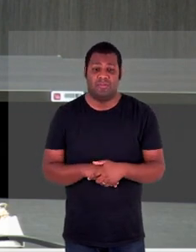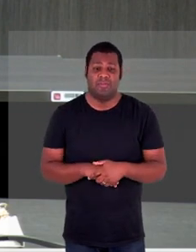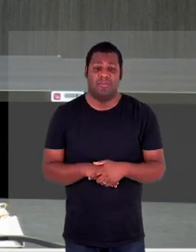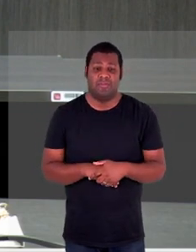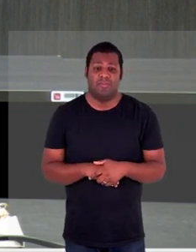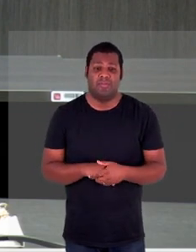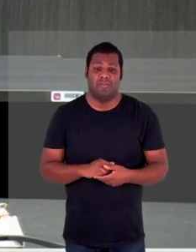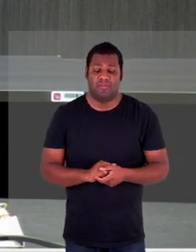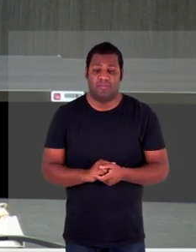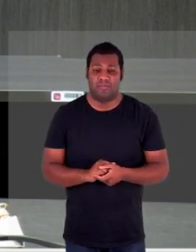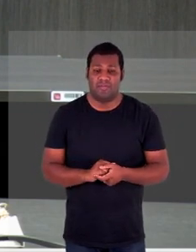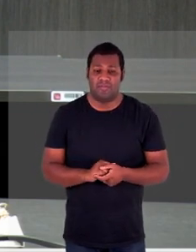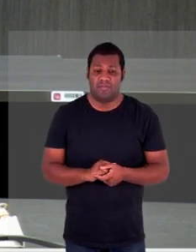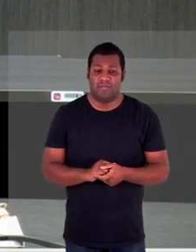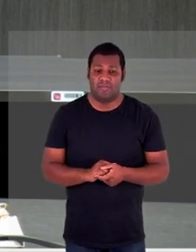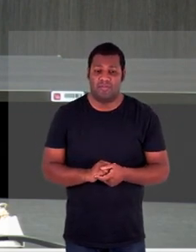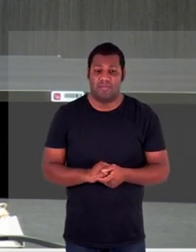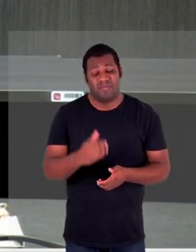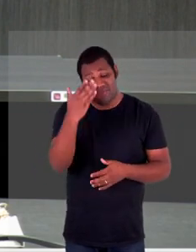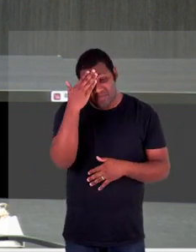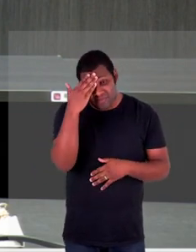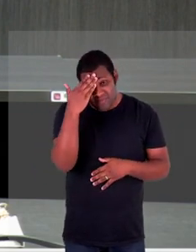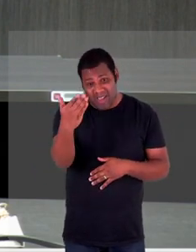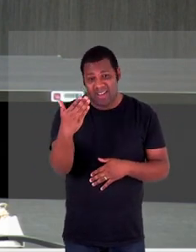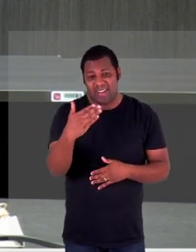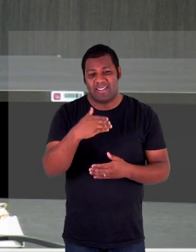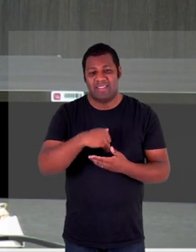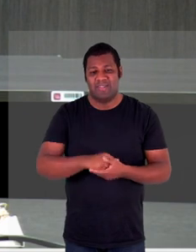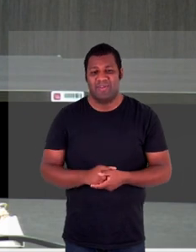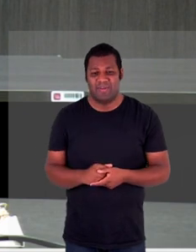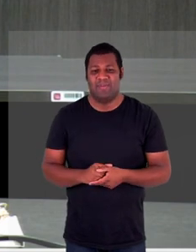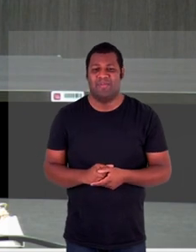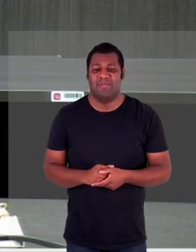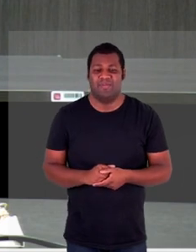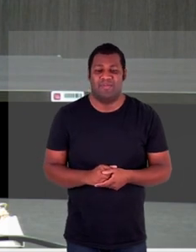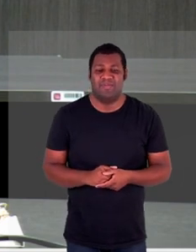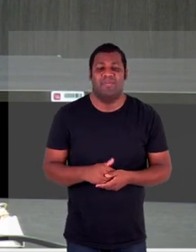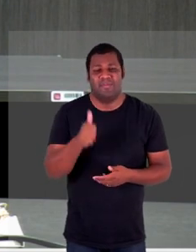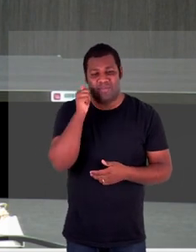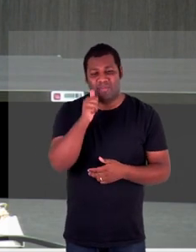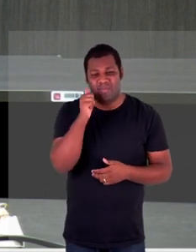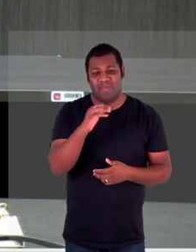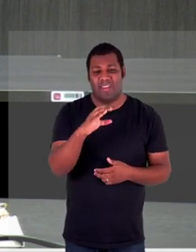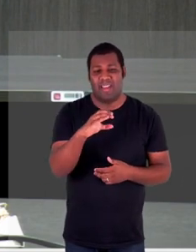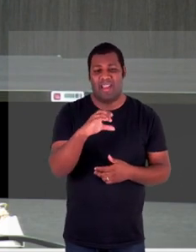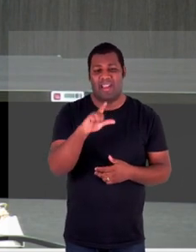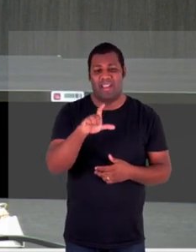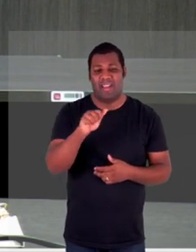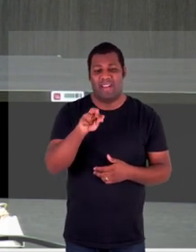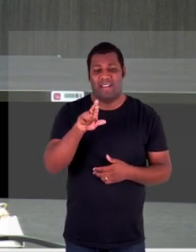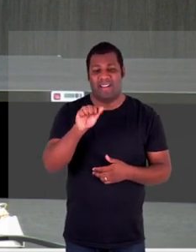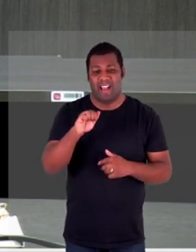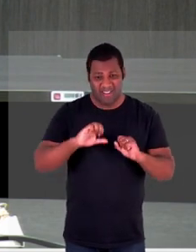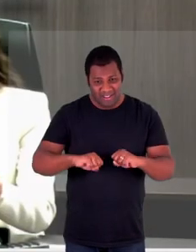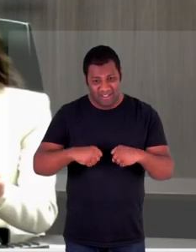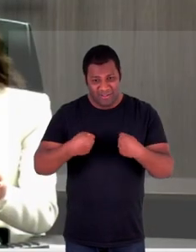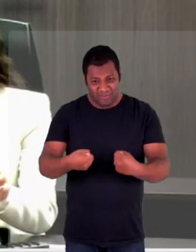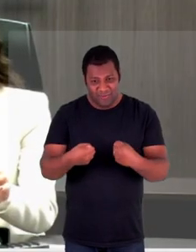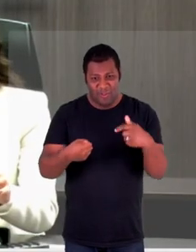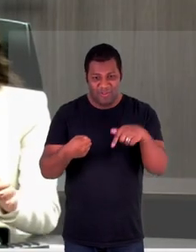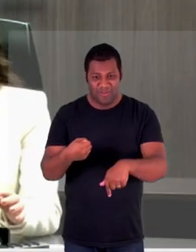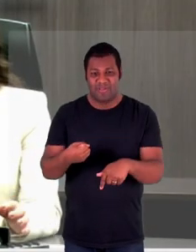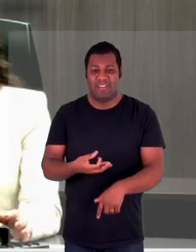a realidade e agradeço imensamente essa disposição da Clara para estar aqui hoje Lu